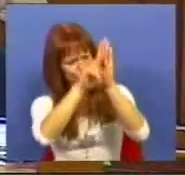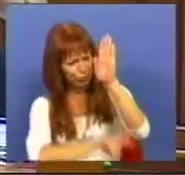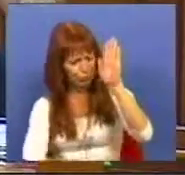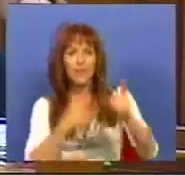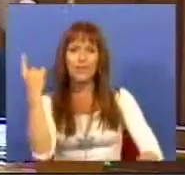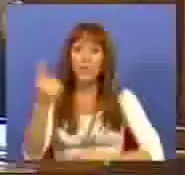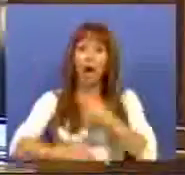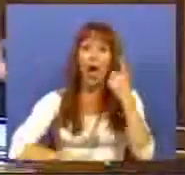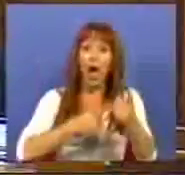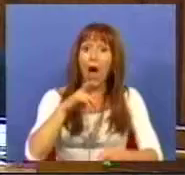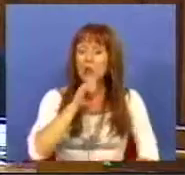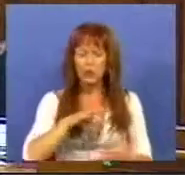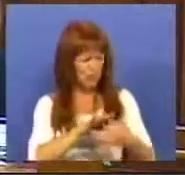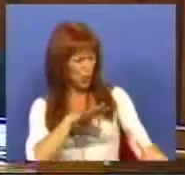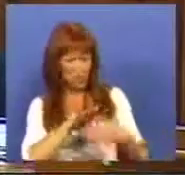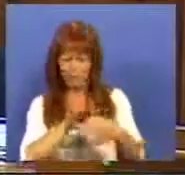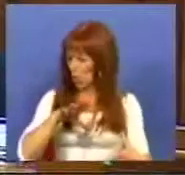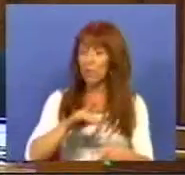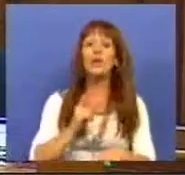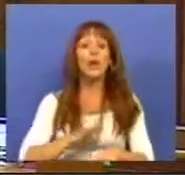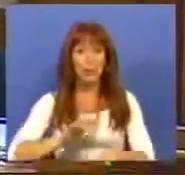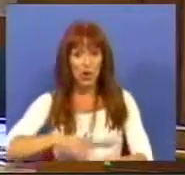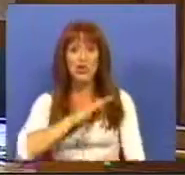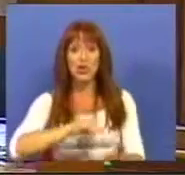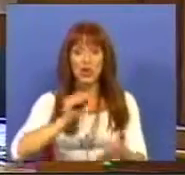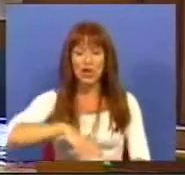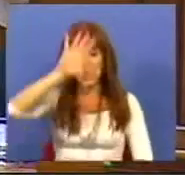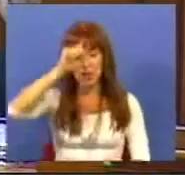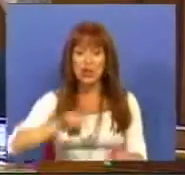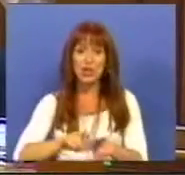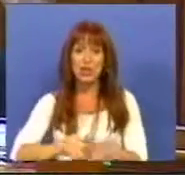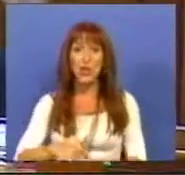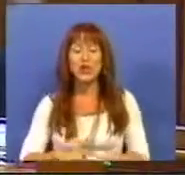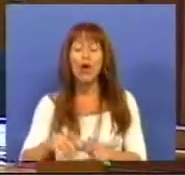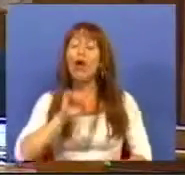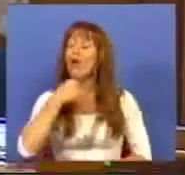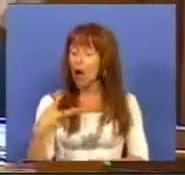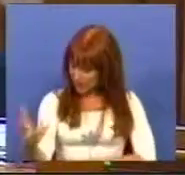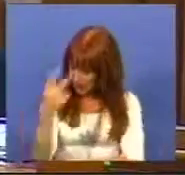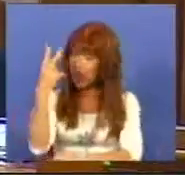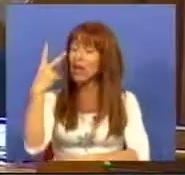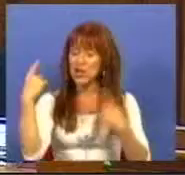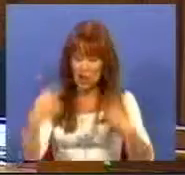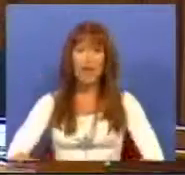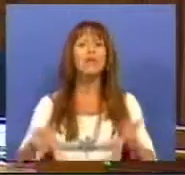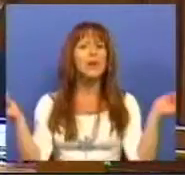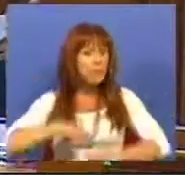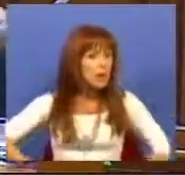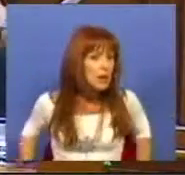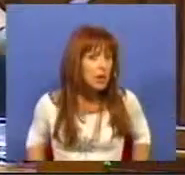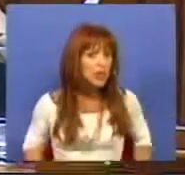algumas eventuais contradições, porque, Senhor Secretário de Estado, o Código também teve críticas. Também teve críticas.